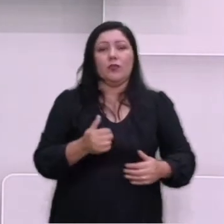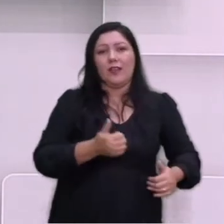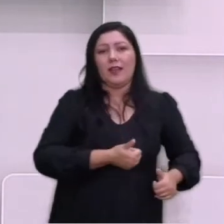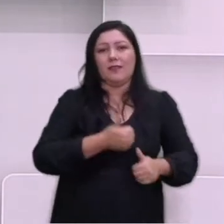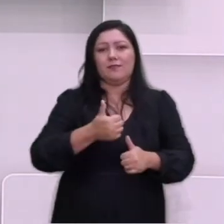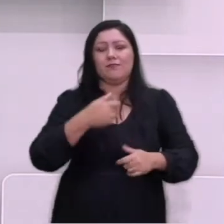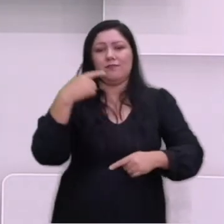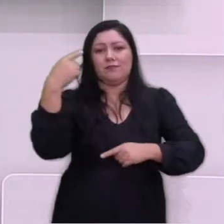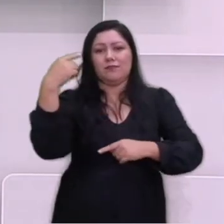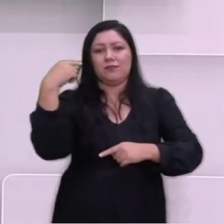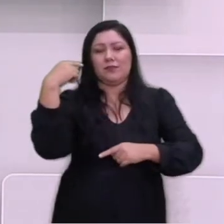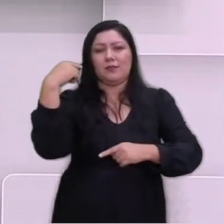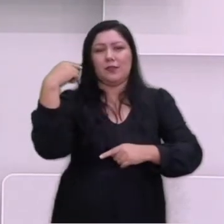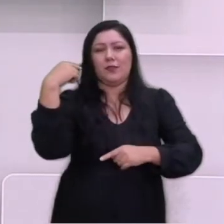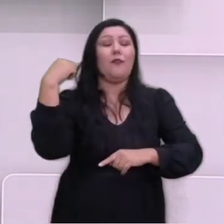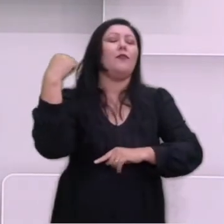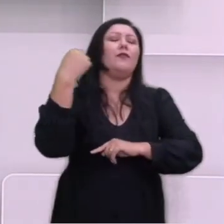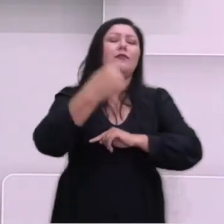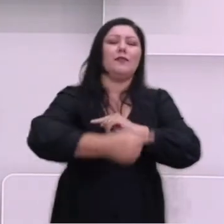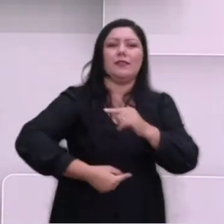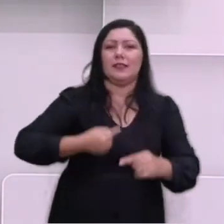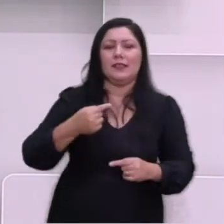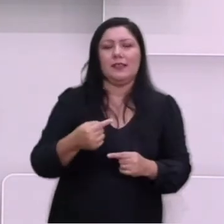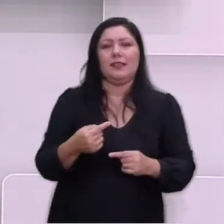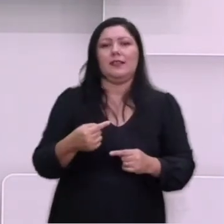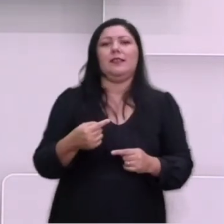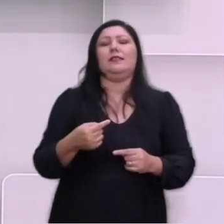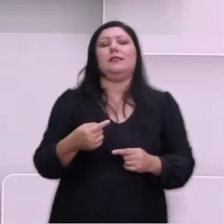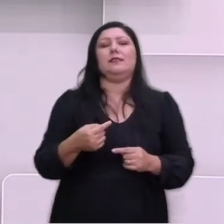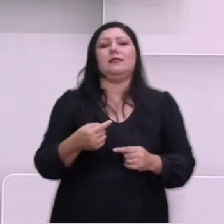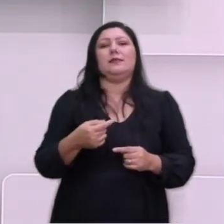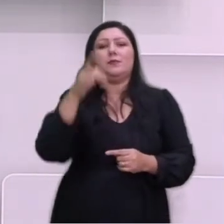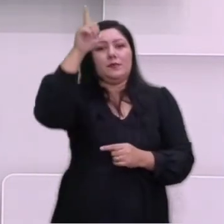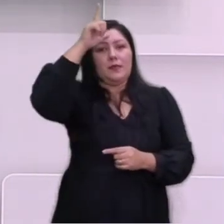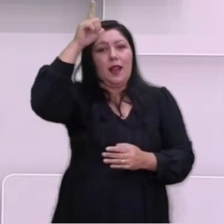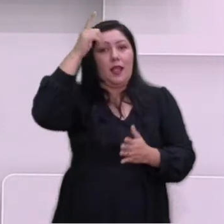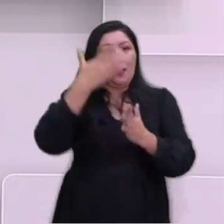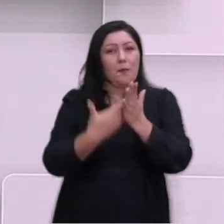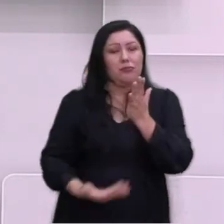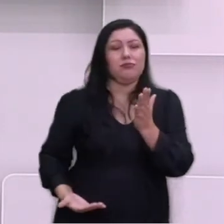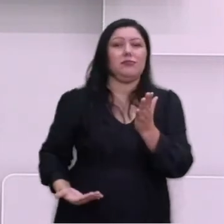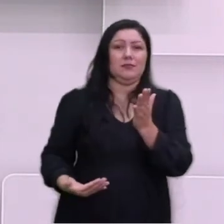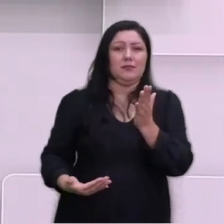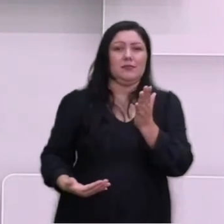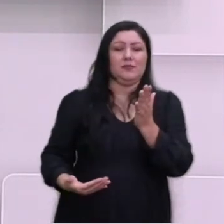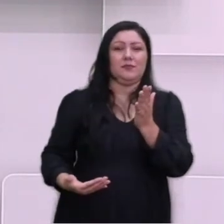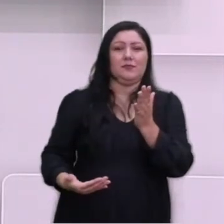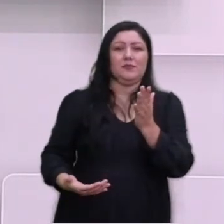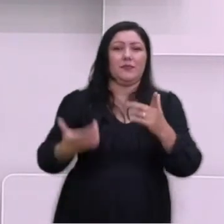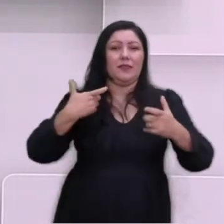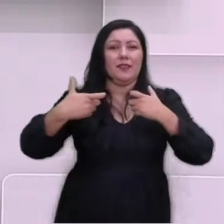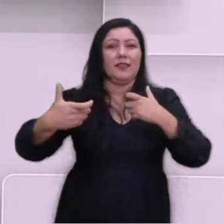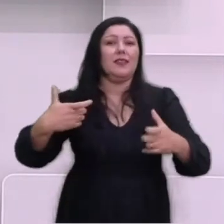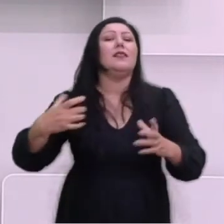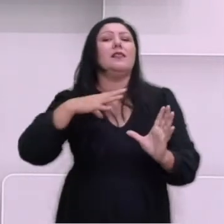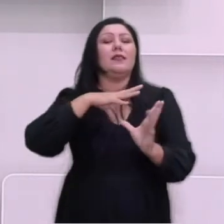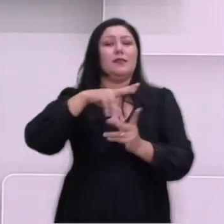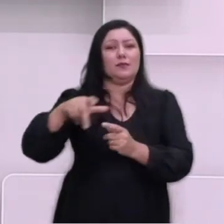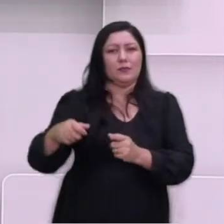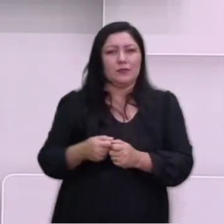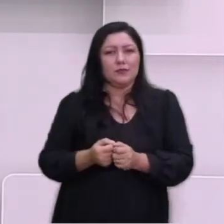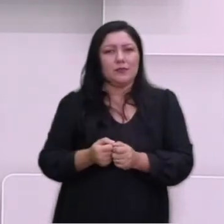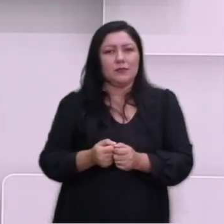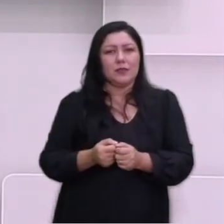derrota alemana na União Soviética, o cenário da Segunda Guerra Mundial começa a mudar ao final de